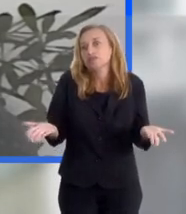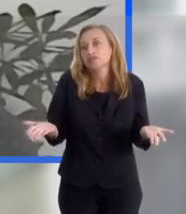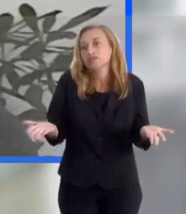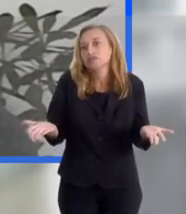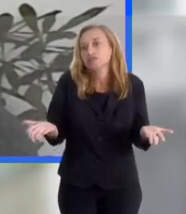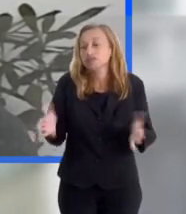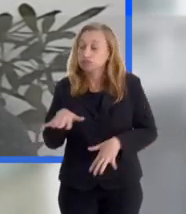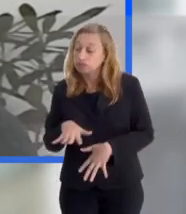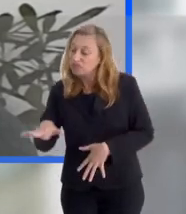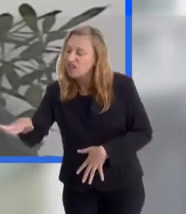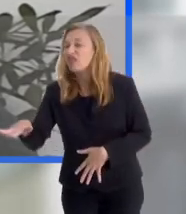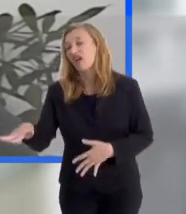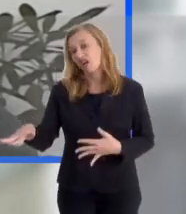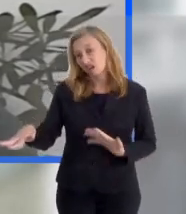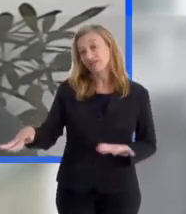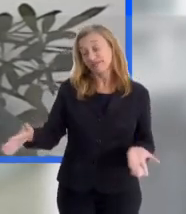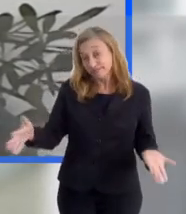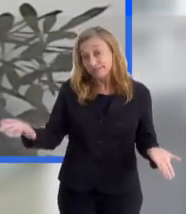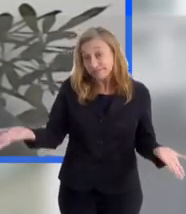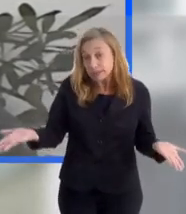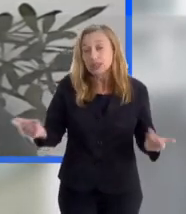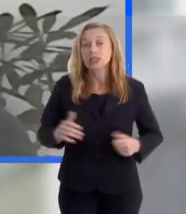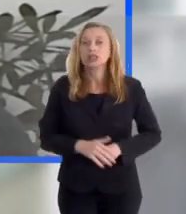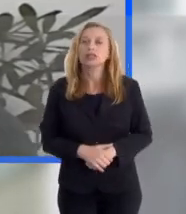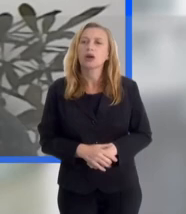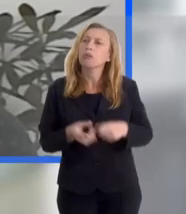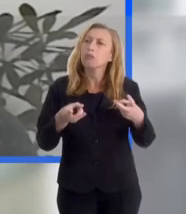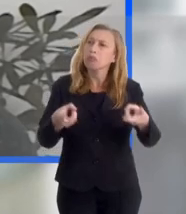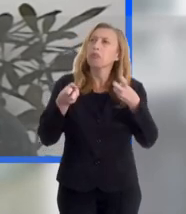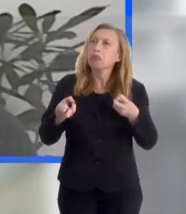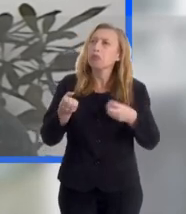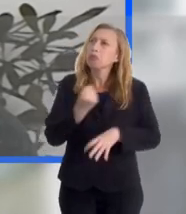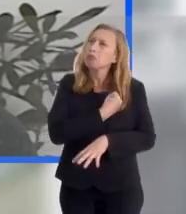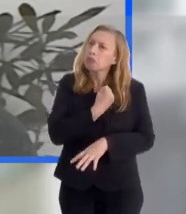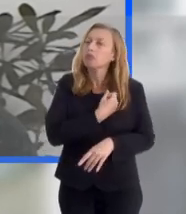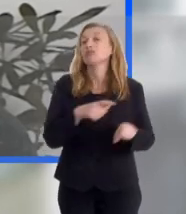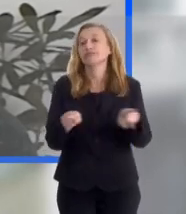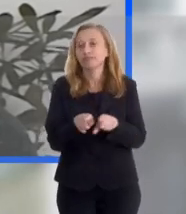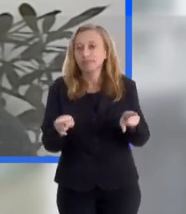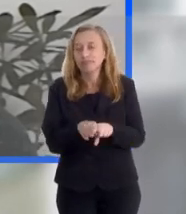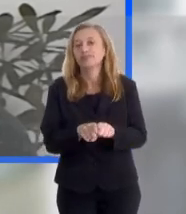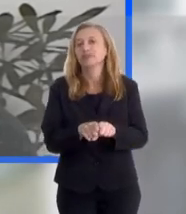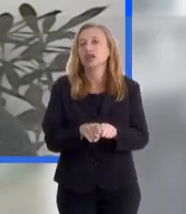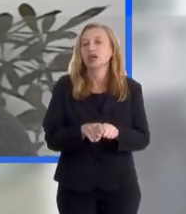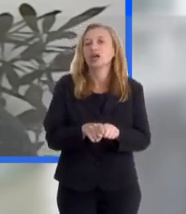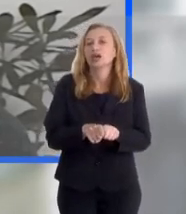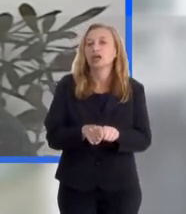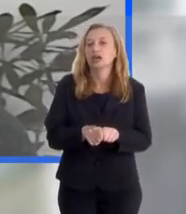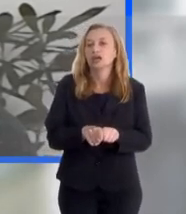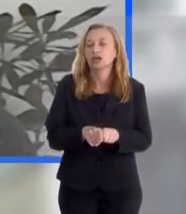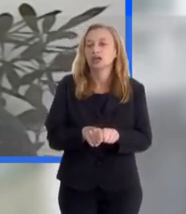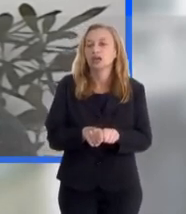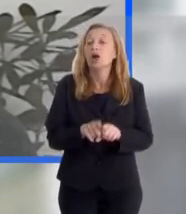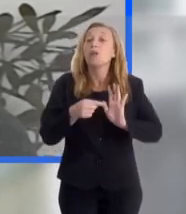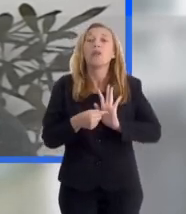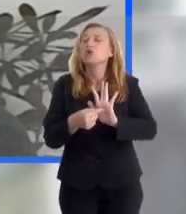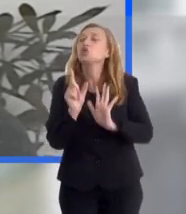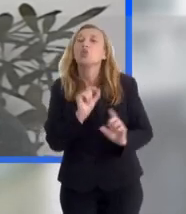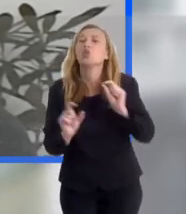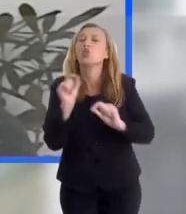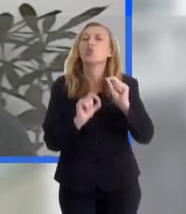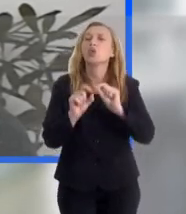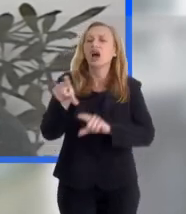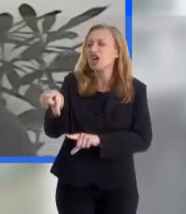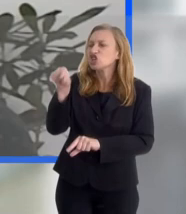de favela mesmo. Então, assim, a gente percebeu esses dados também que